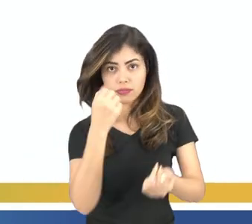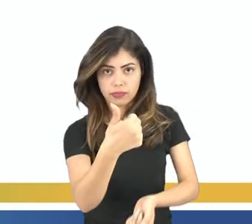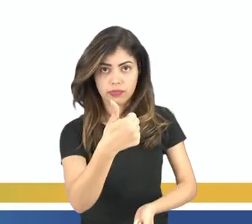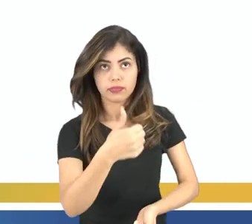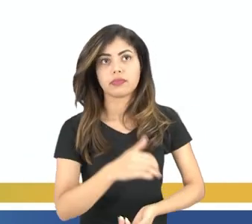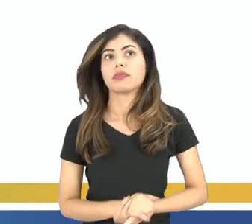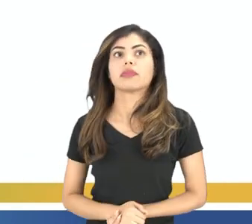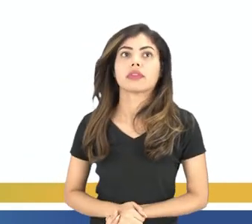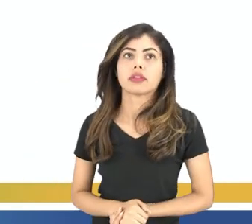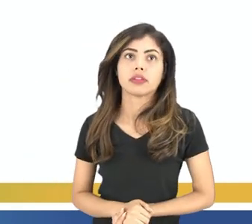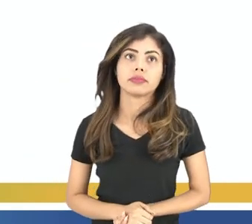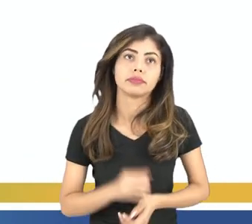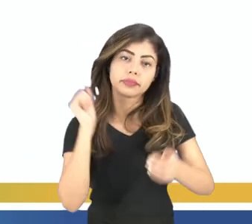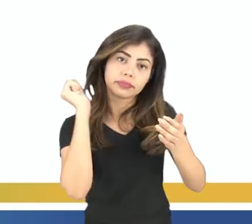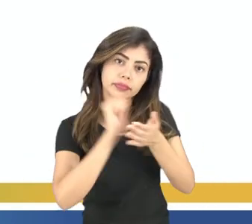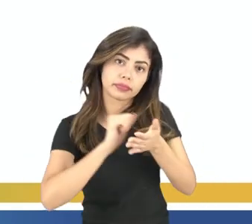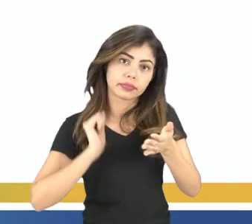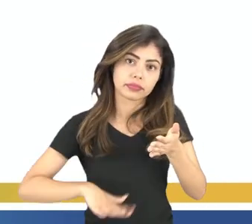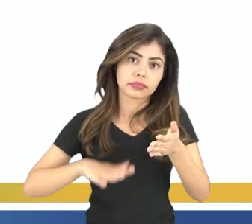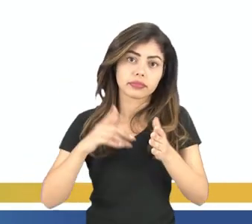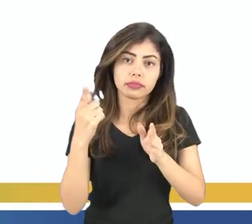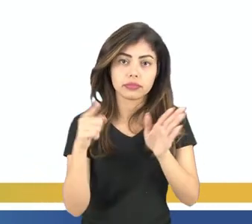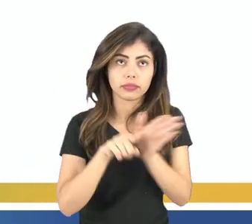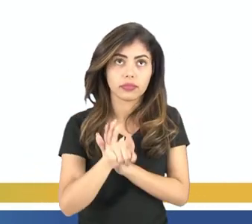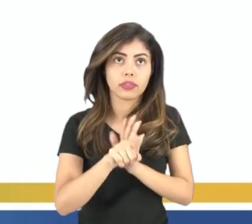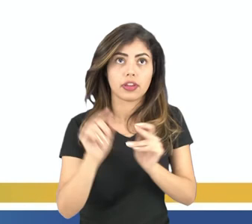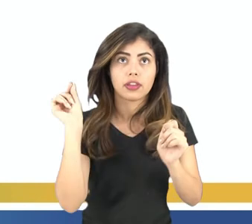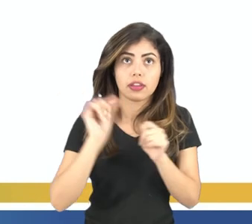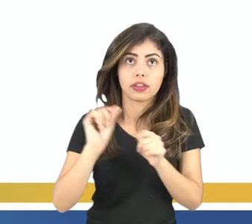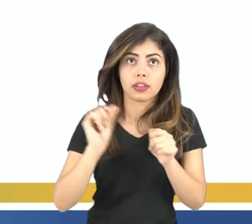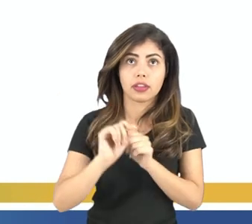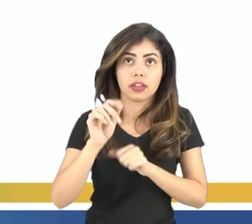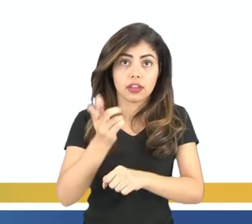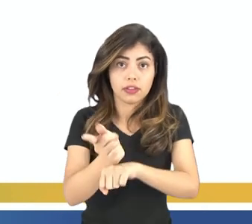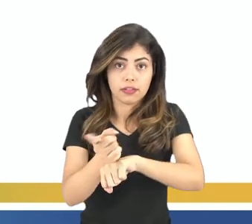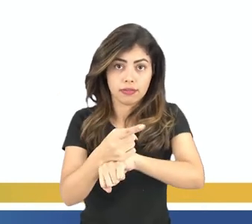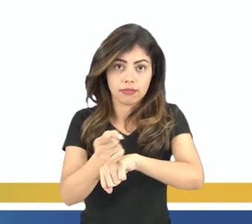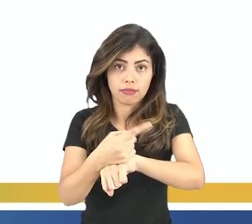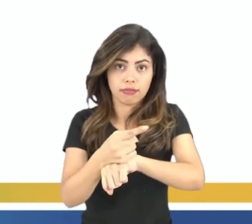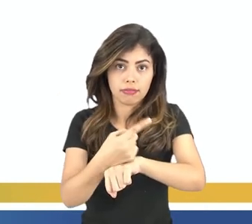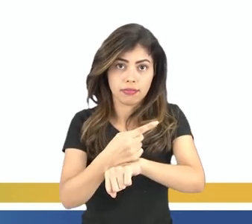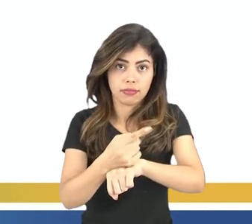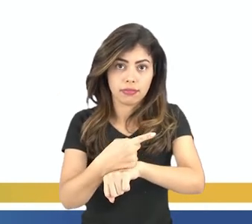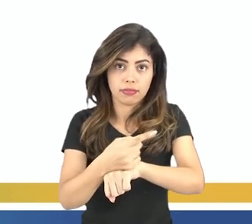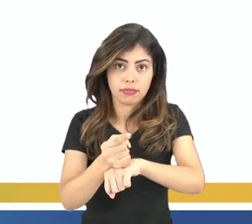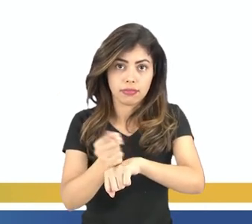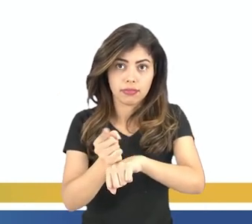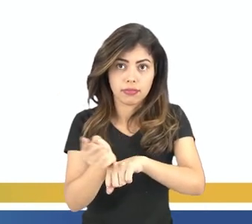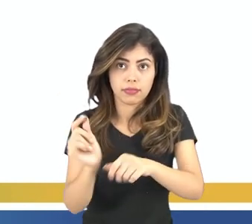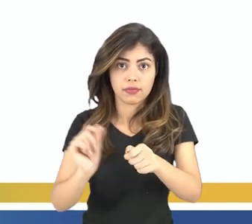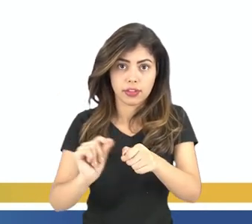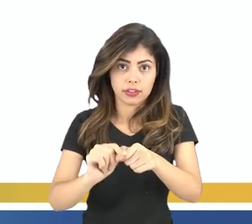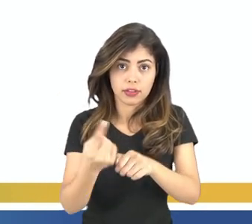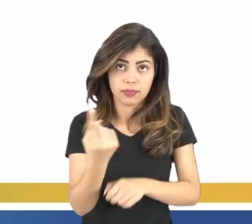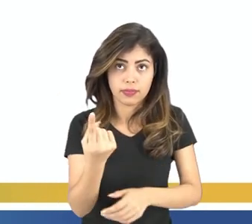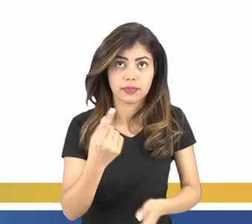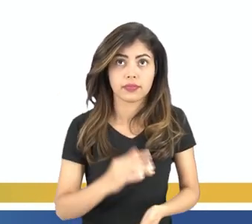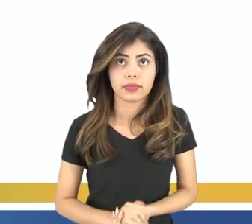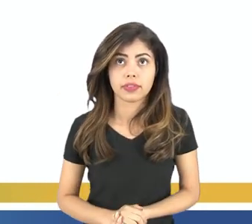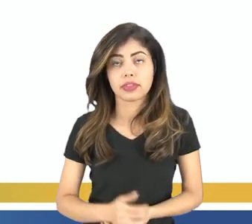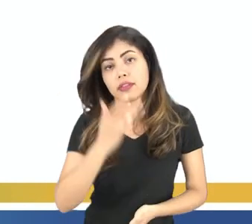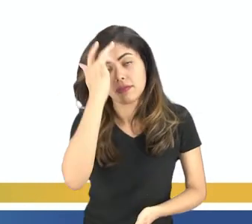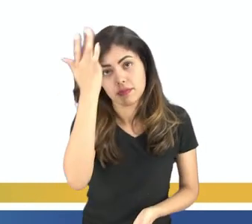Tá bom? Então essa segunda atividade é a construção de uma bússola. E aí eu trouxe os materiais bem simples,